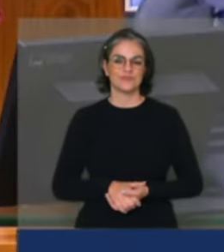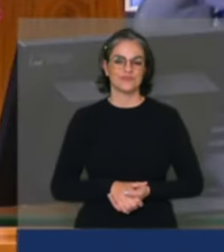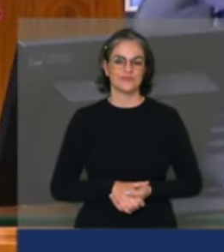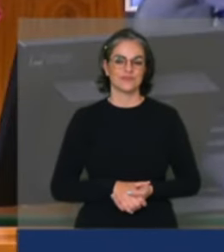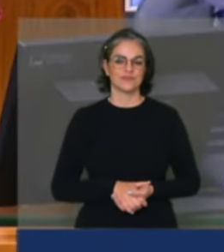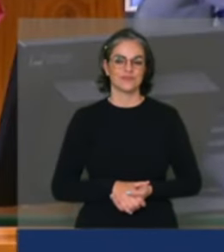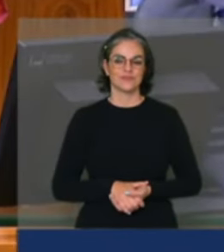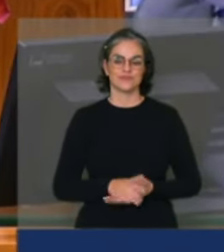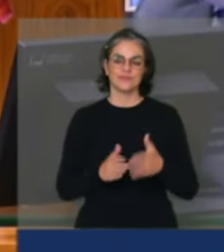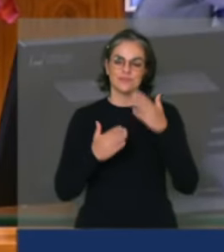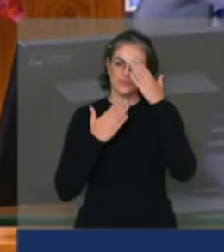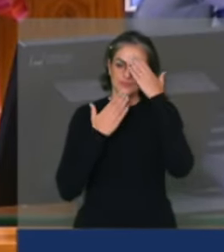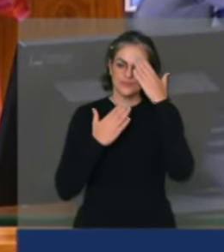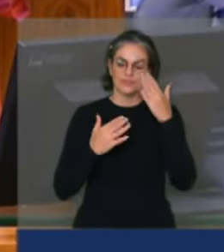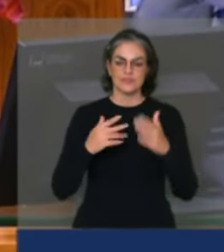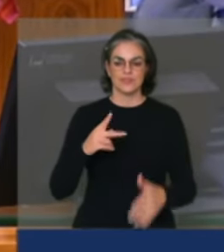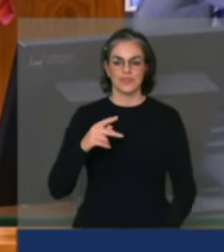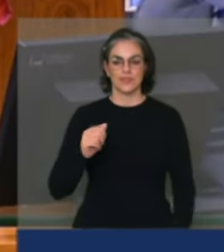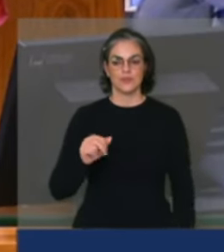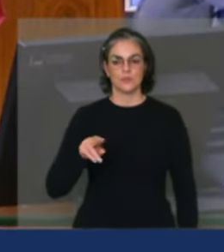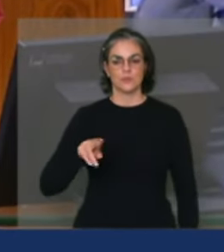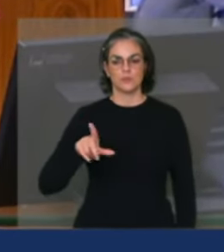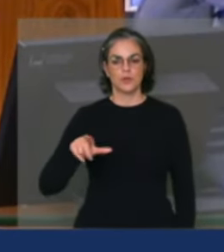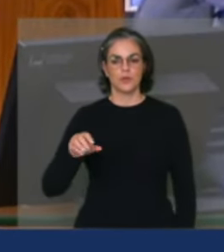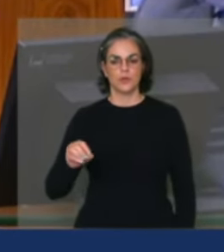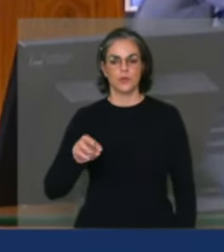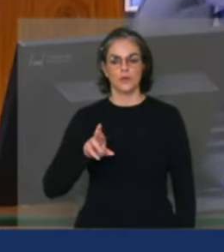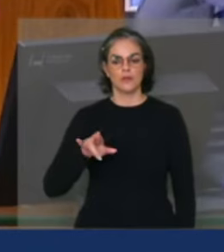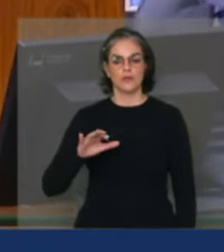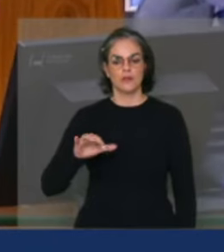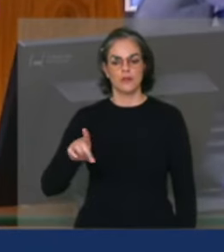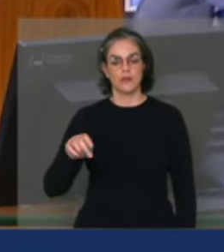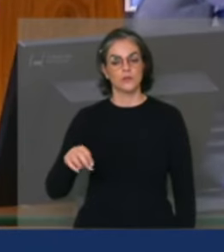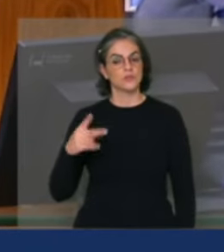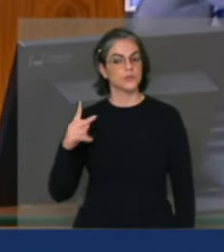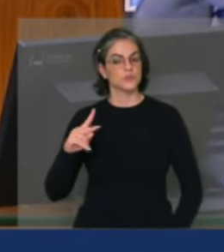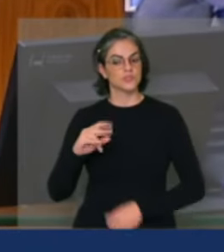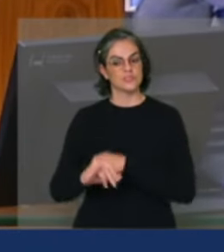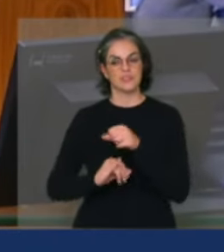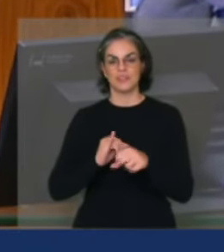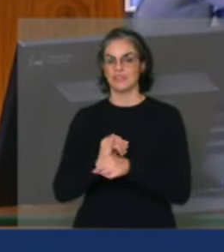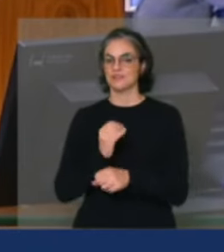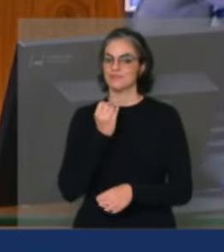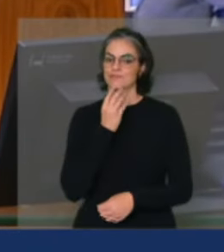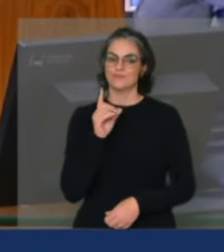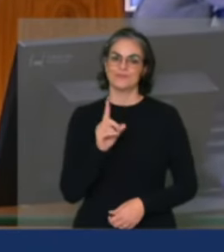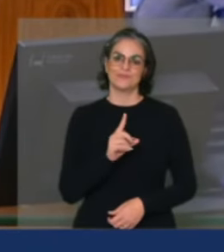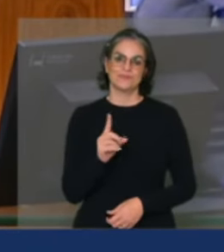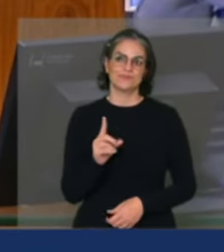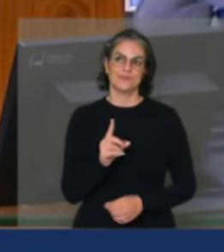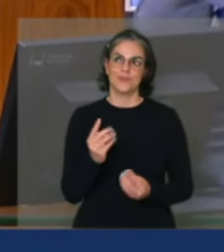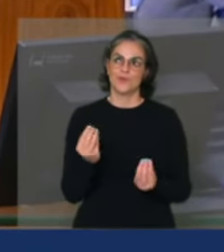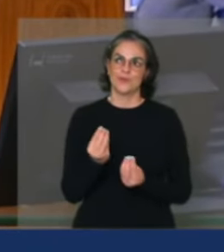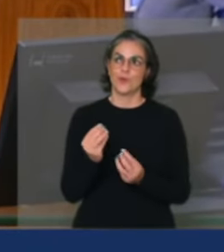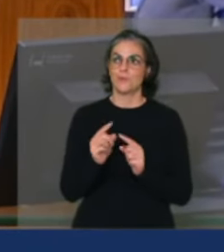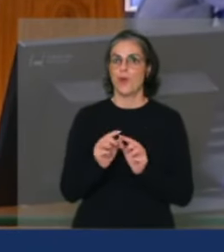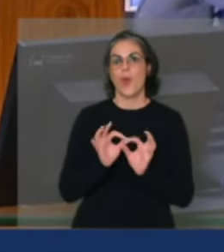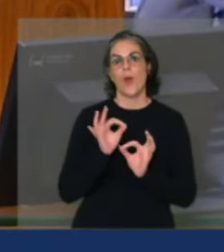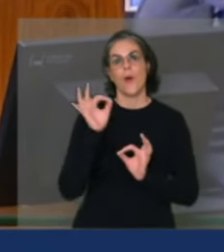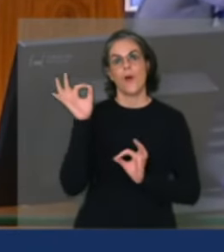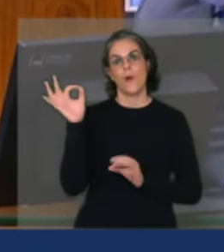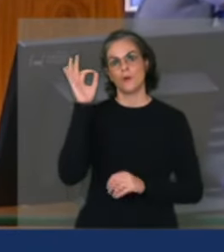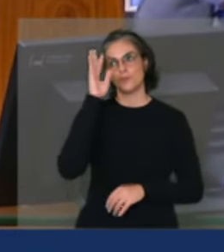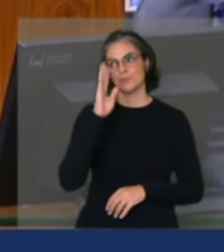Paulo Ricardo, realmente a internet não está ajudando quem está um pouco mais longe nesse país, né, ou seja, essa é uma demanda